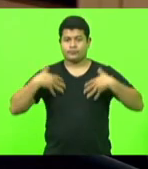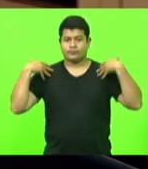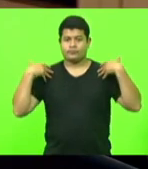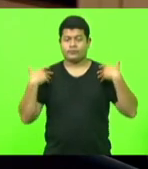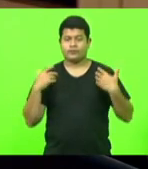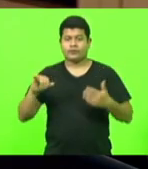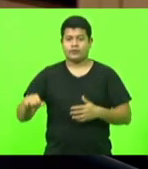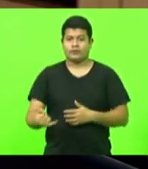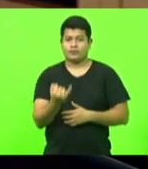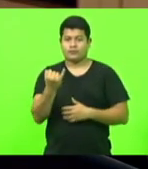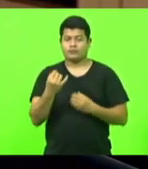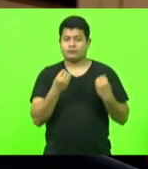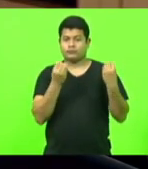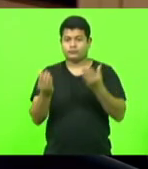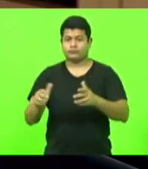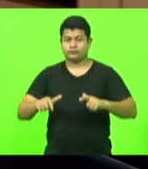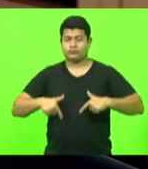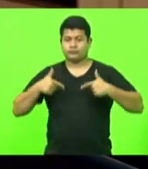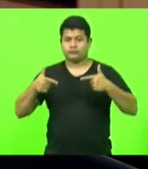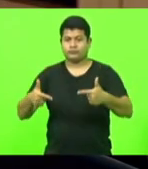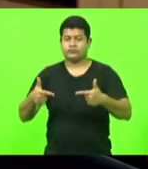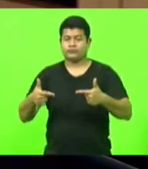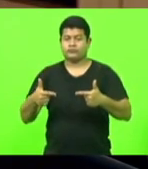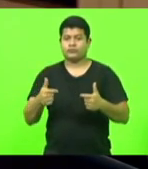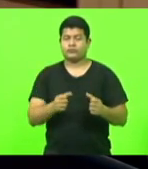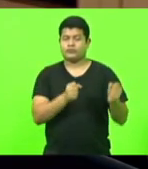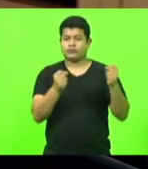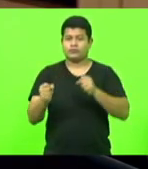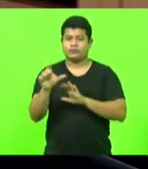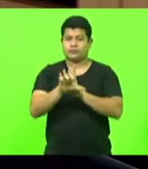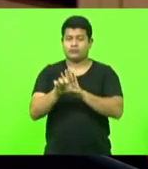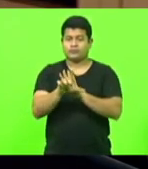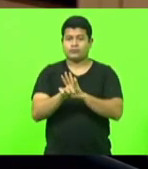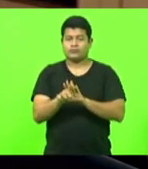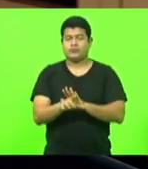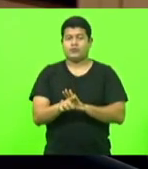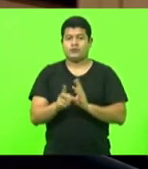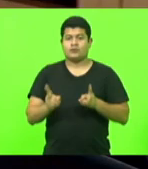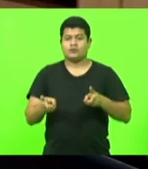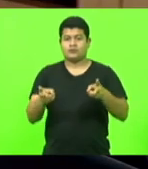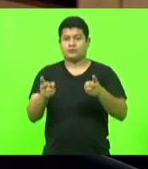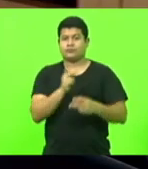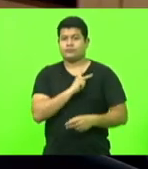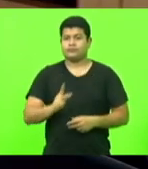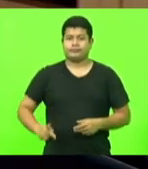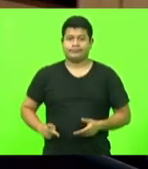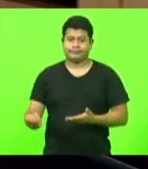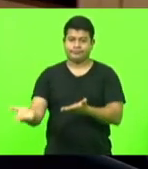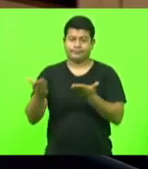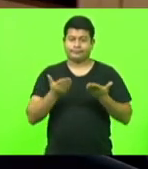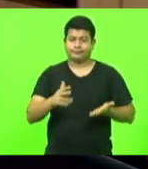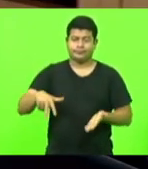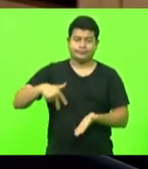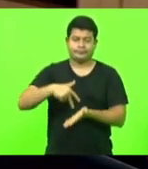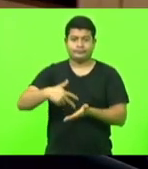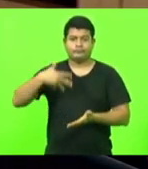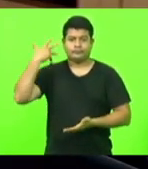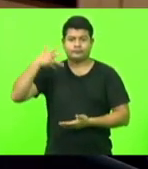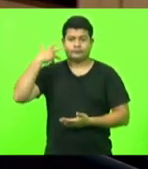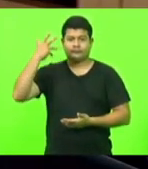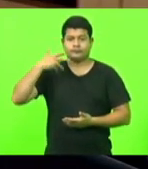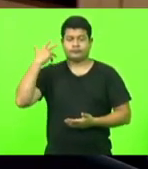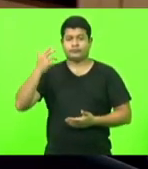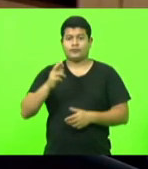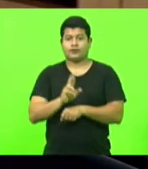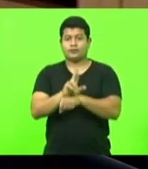que na oportunidade receberam horarias do Poder Legislativo. Na continuidade, Sr. Presidente convidou para tecer seu pronunciamento, em nome dos